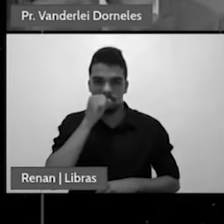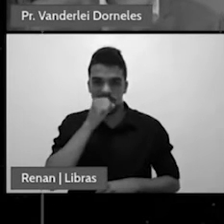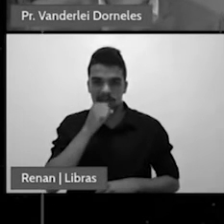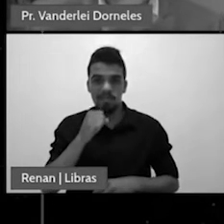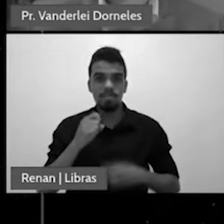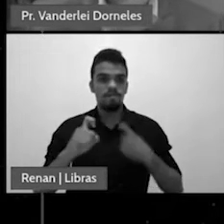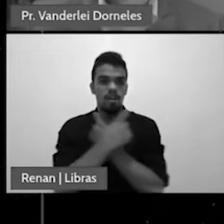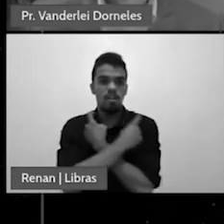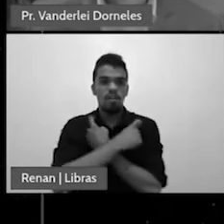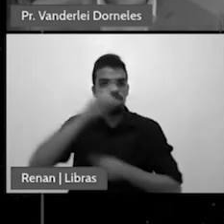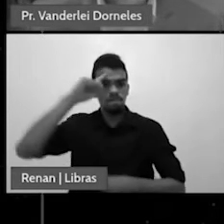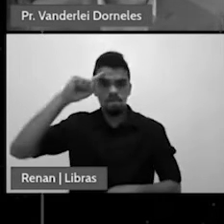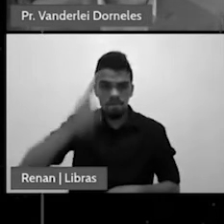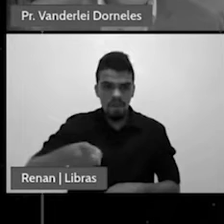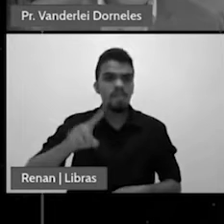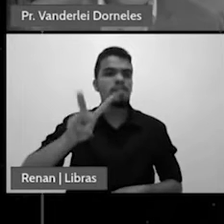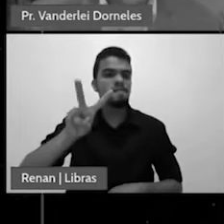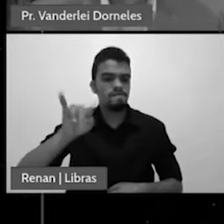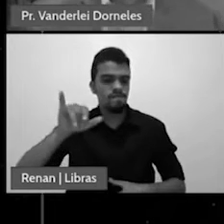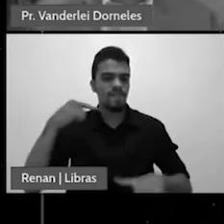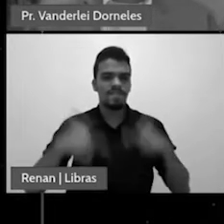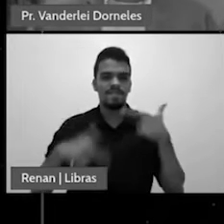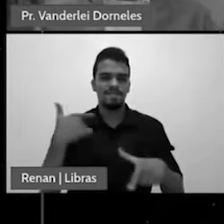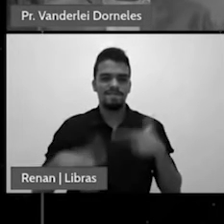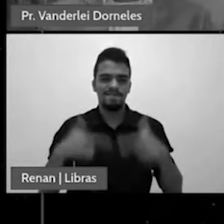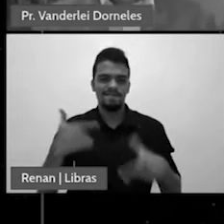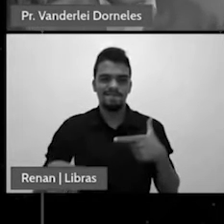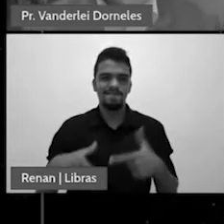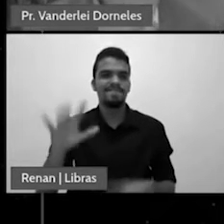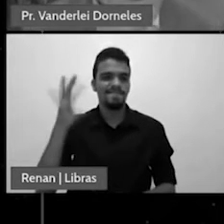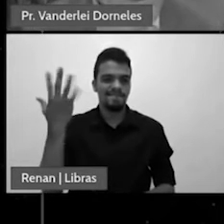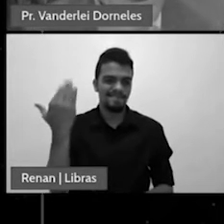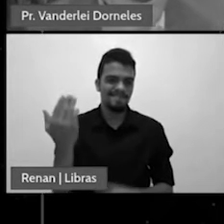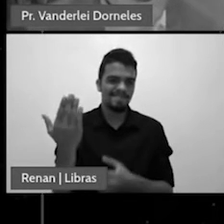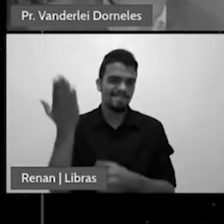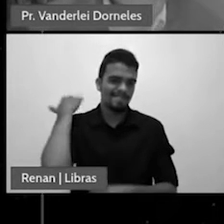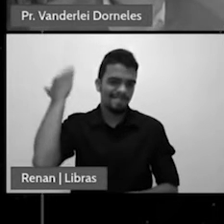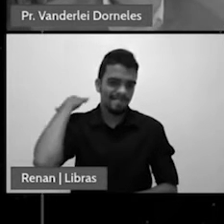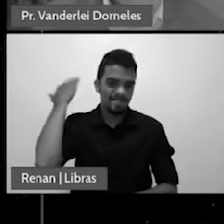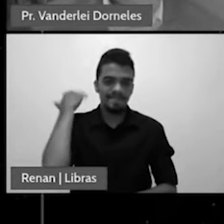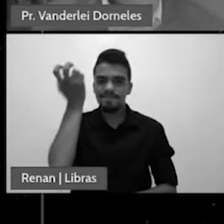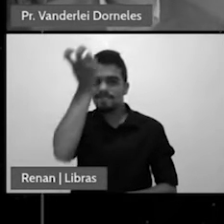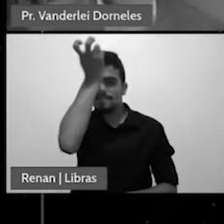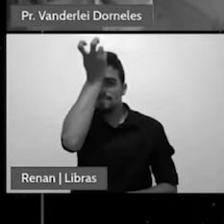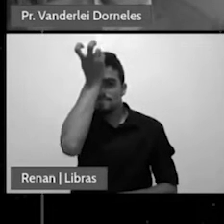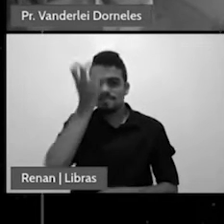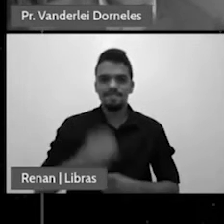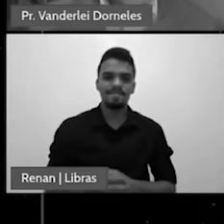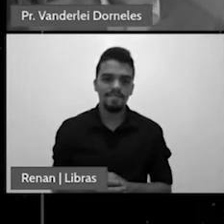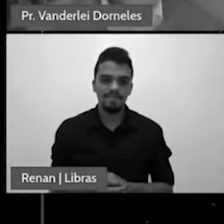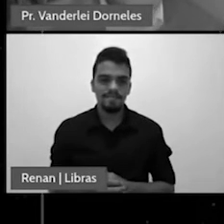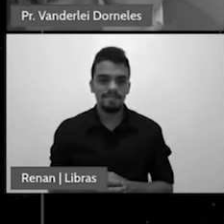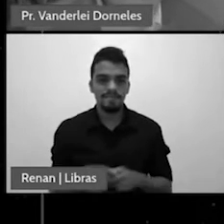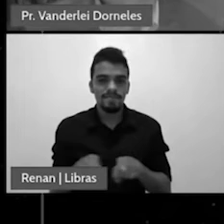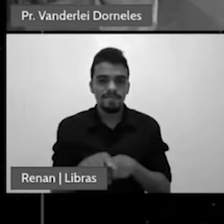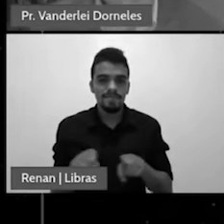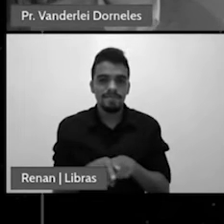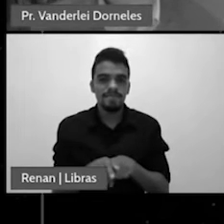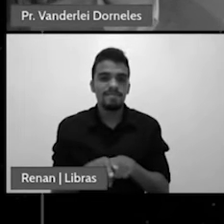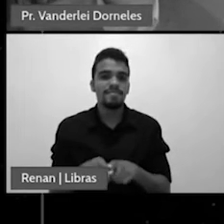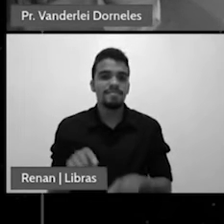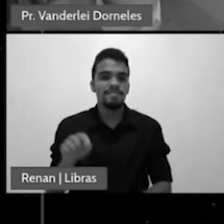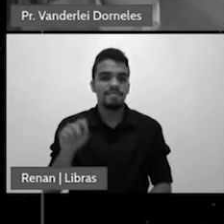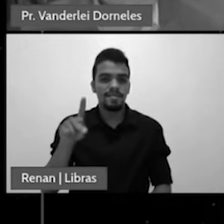Muito bem. Então, este foi um acontecimento no Egito. Na Pérsia, da rainha Esté, de Amã